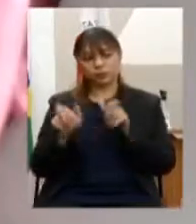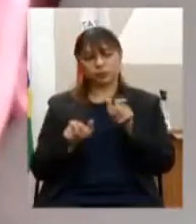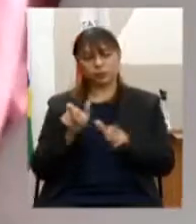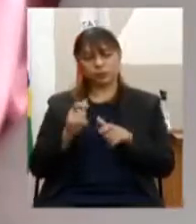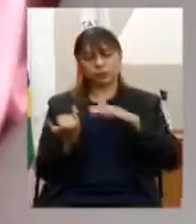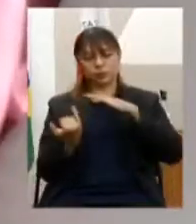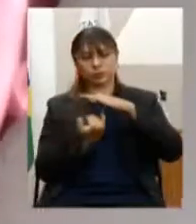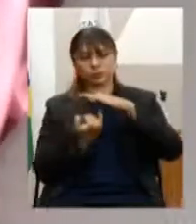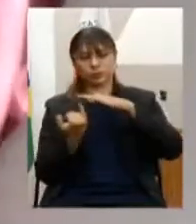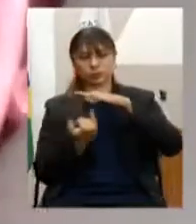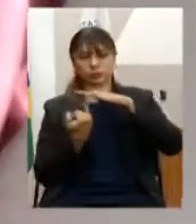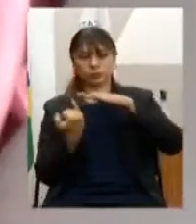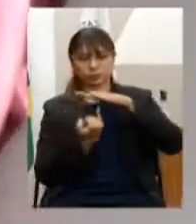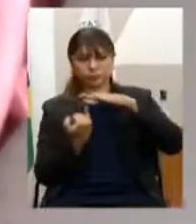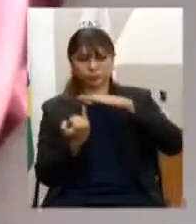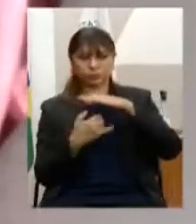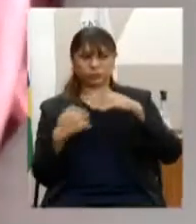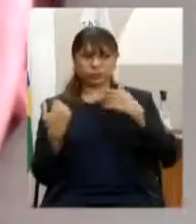pessoas nós teremos que